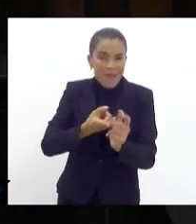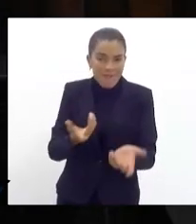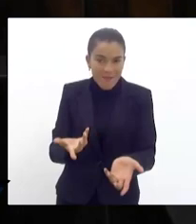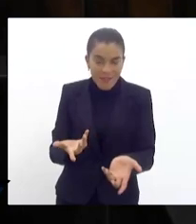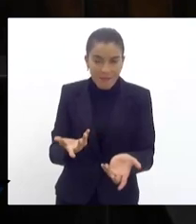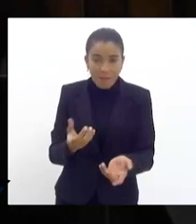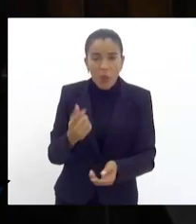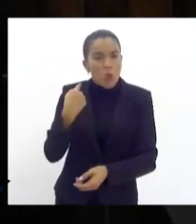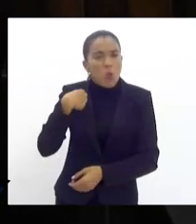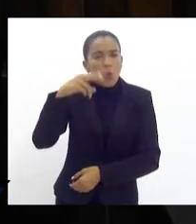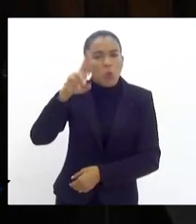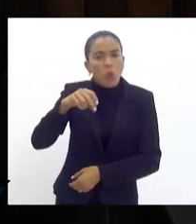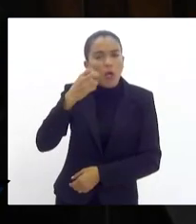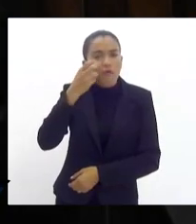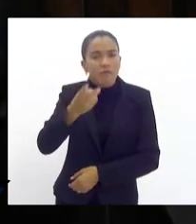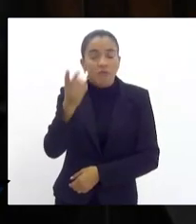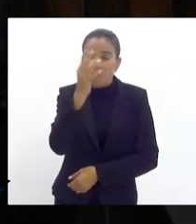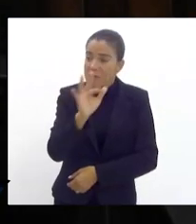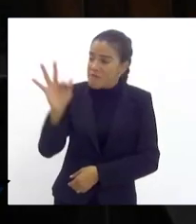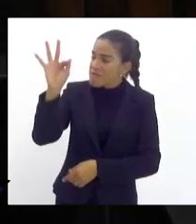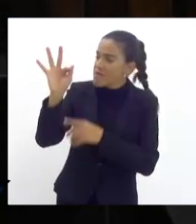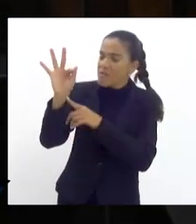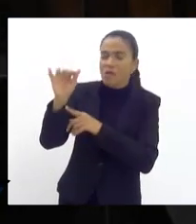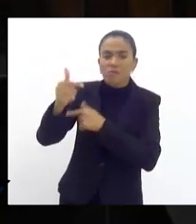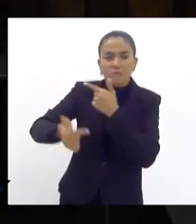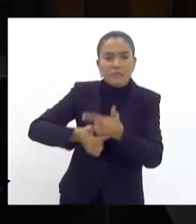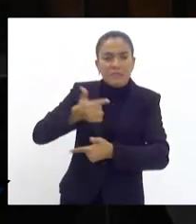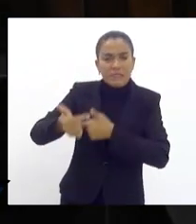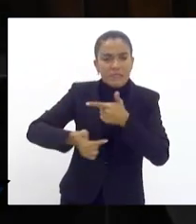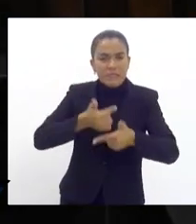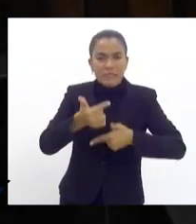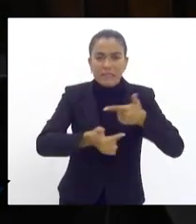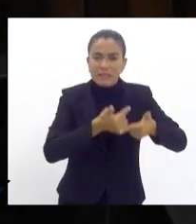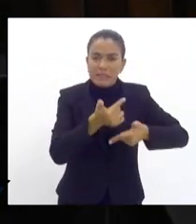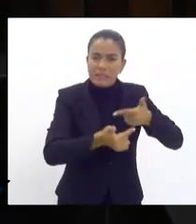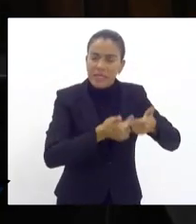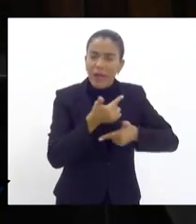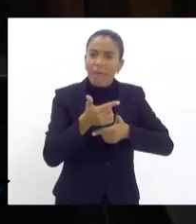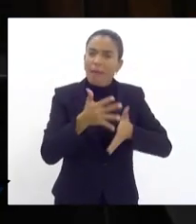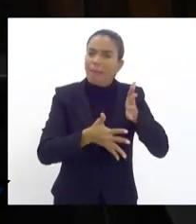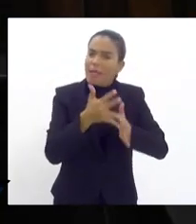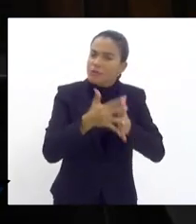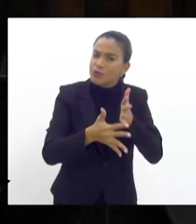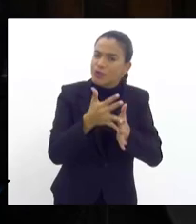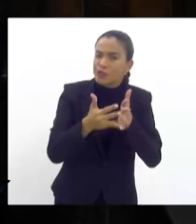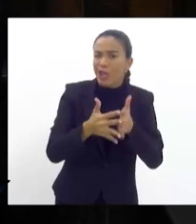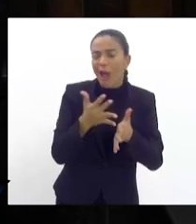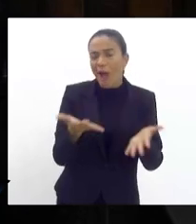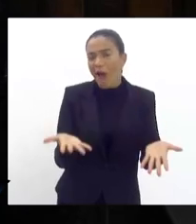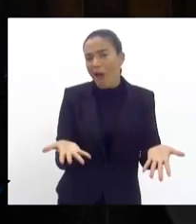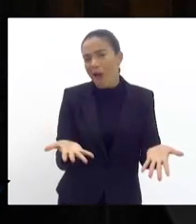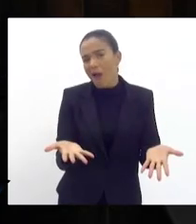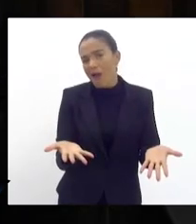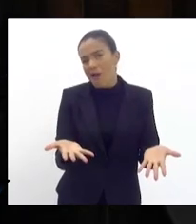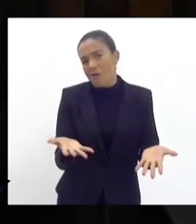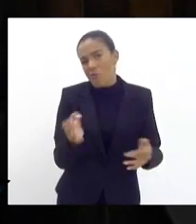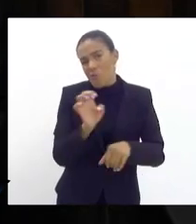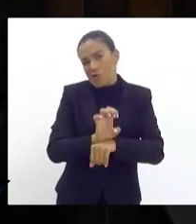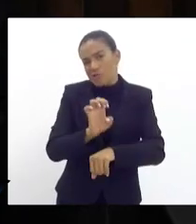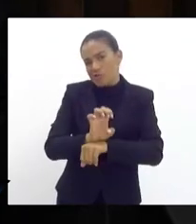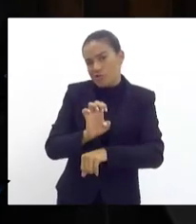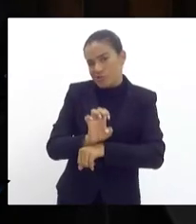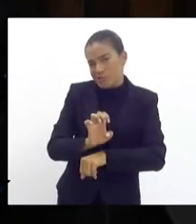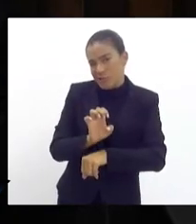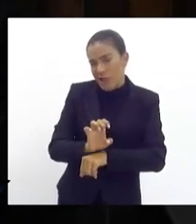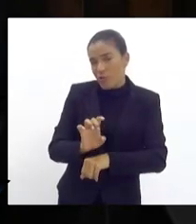federação que trabalha para prejudicar um Estado